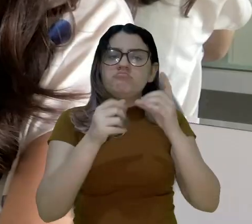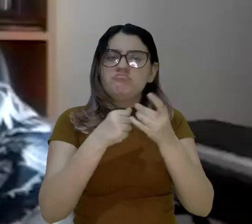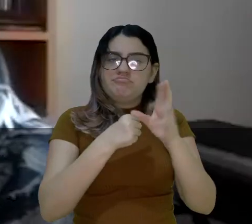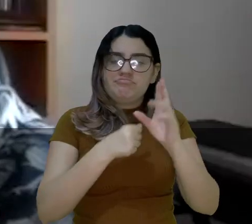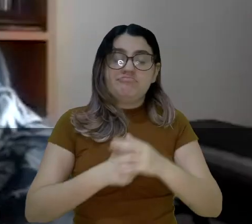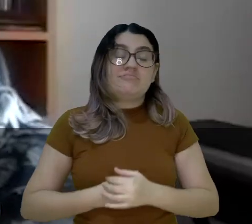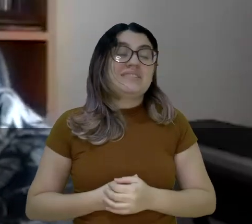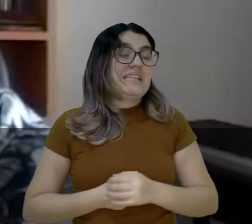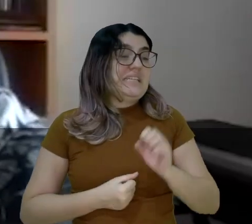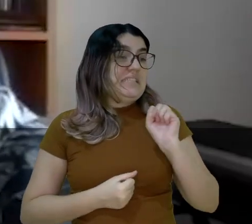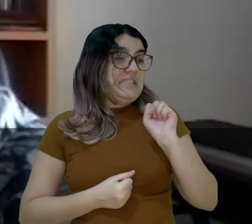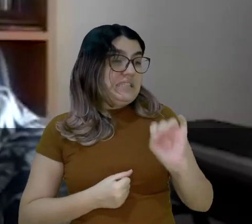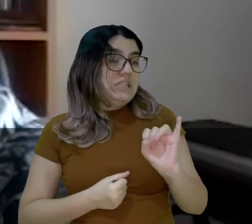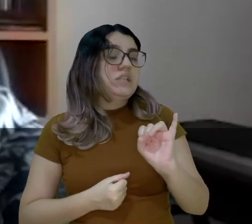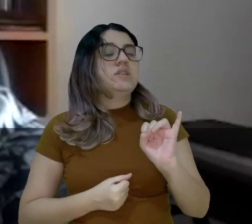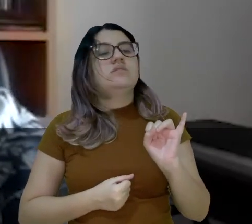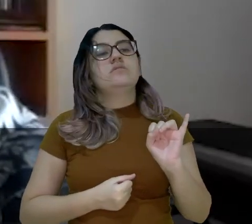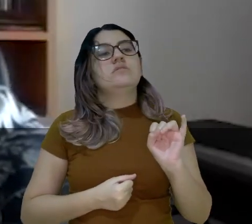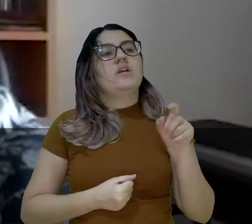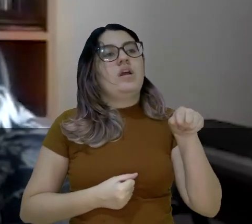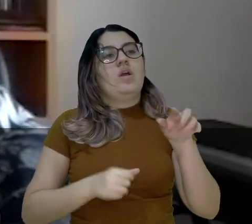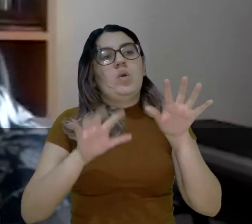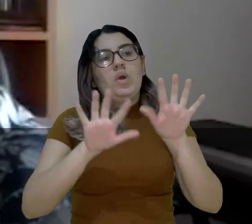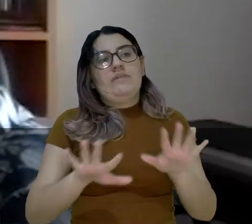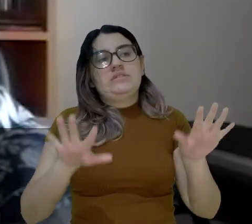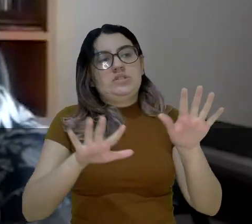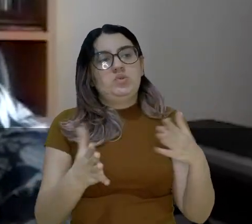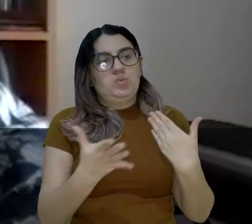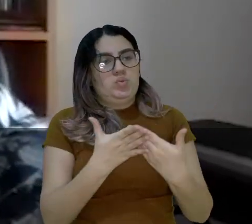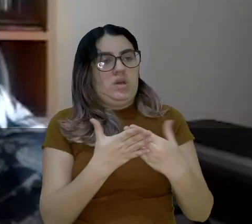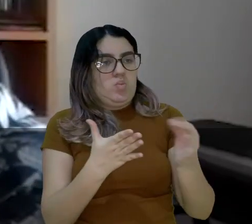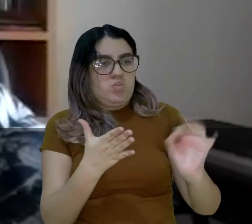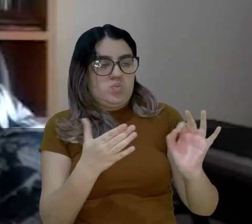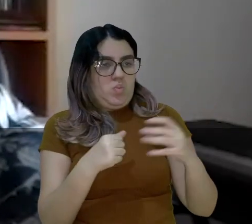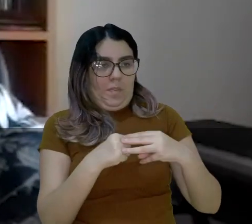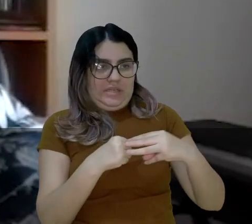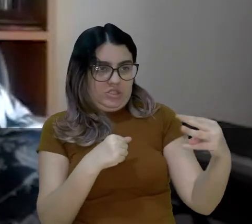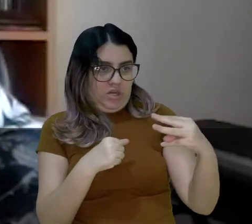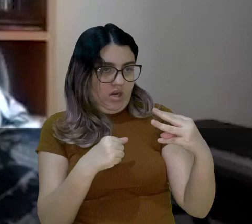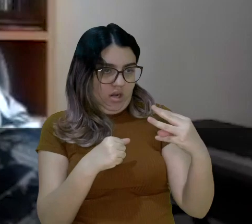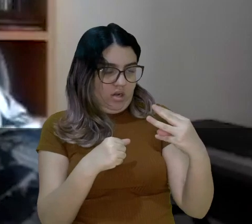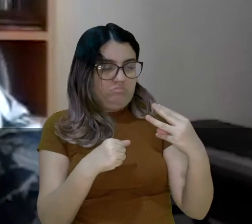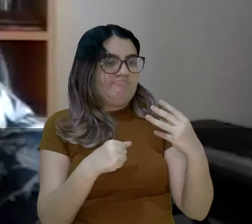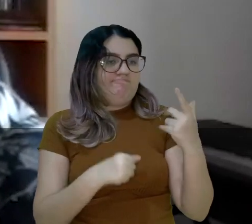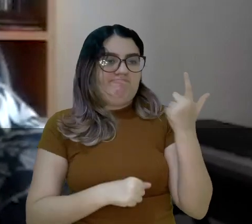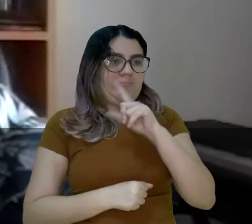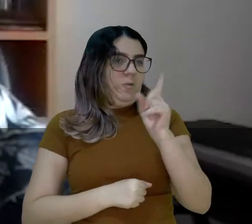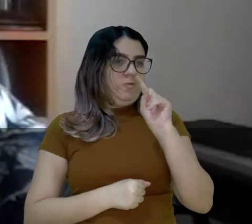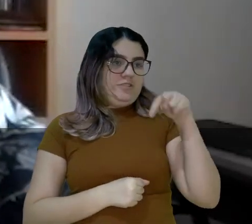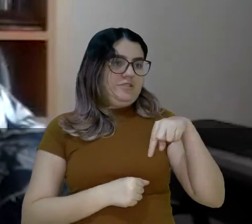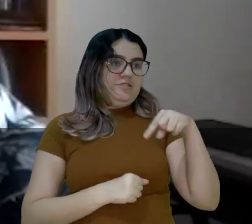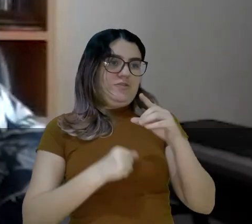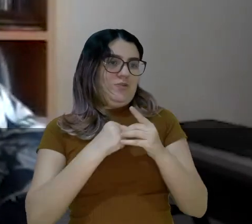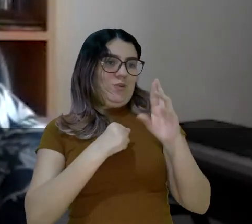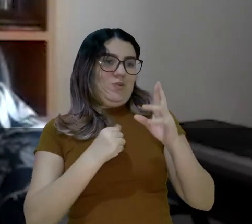isso. Eu não estaria onde eu estou agora se eu não tivesse feito o mestrado da UFC.